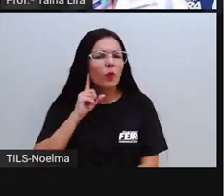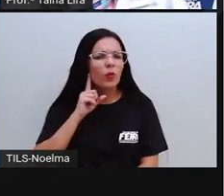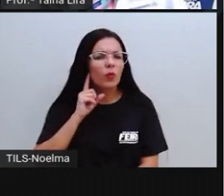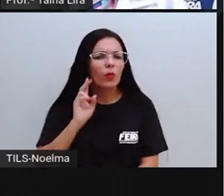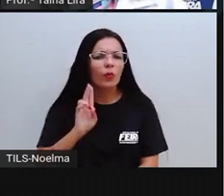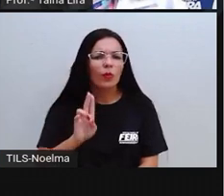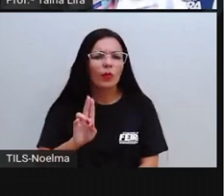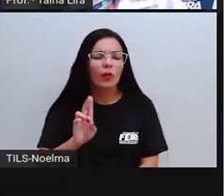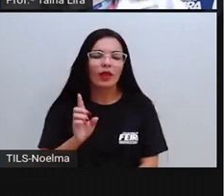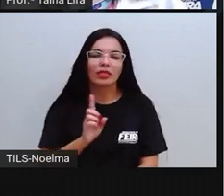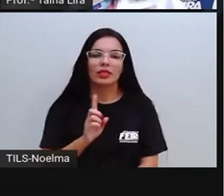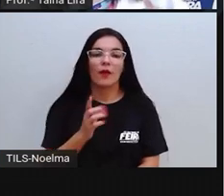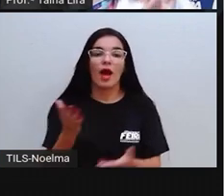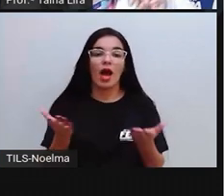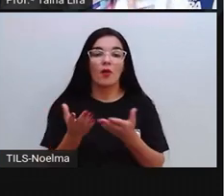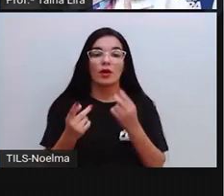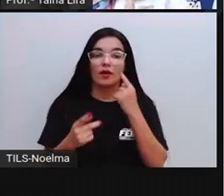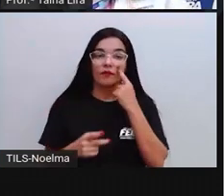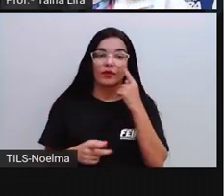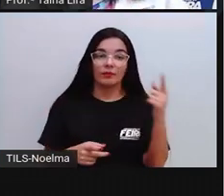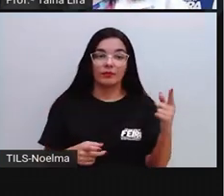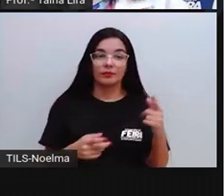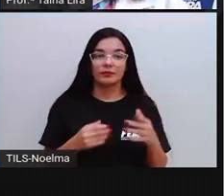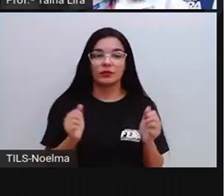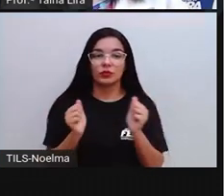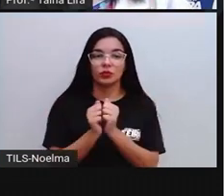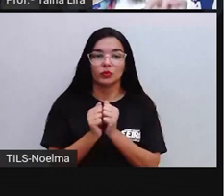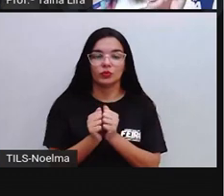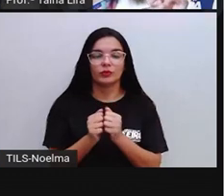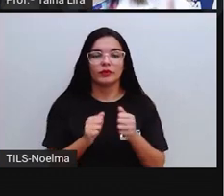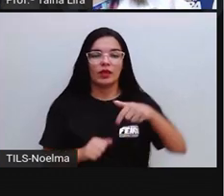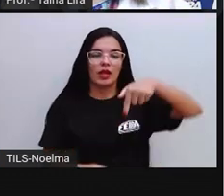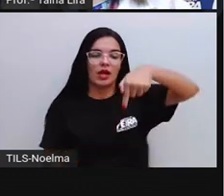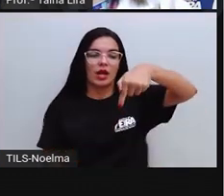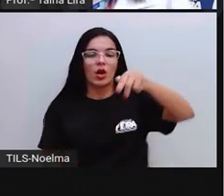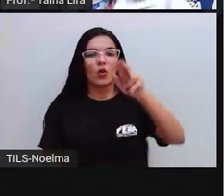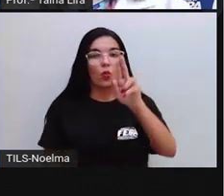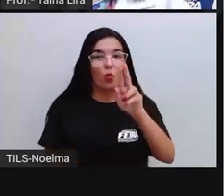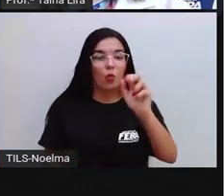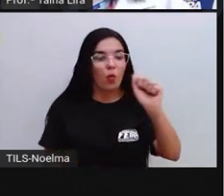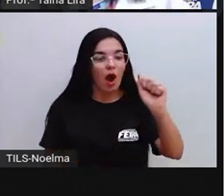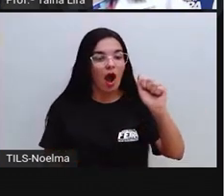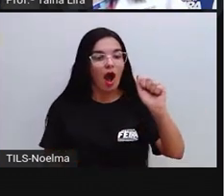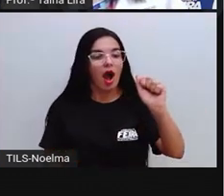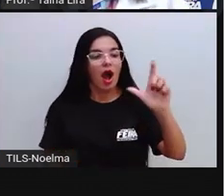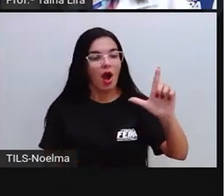ouvimos. Agora essa palavrinha aqui, ó, pronuncia junto com a Pro. Qualquer.